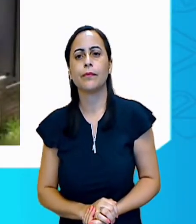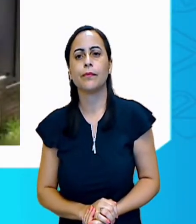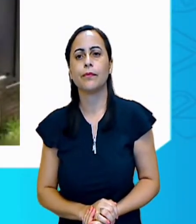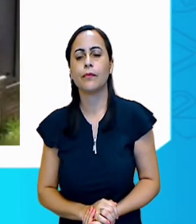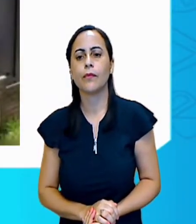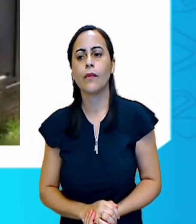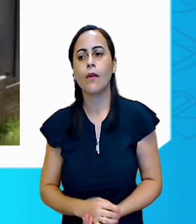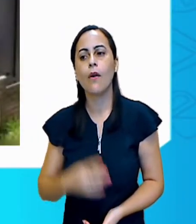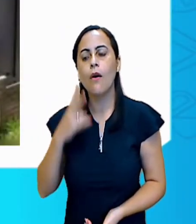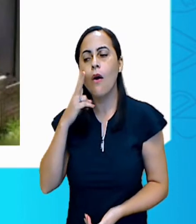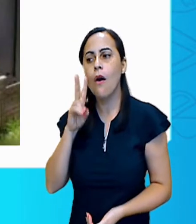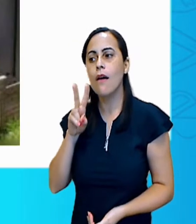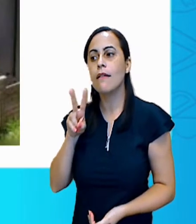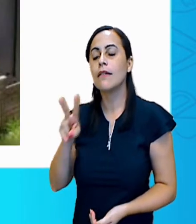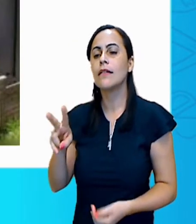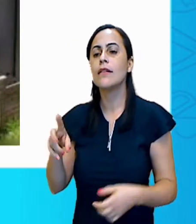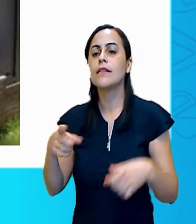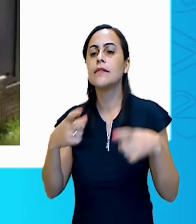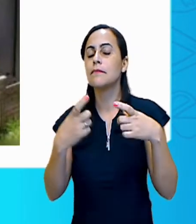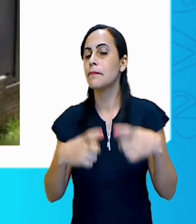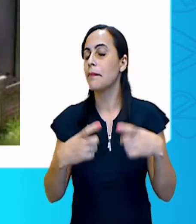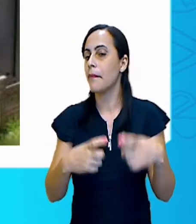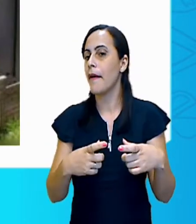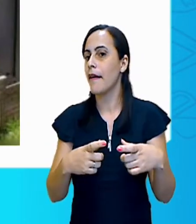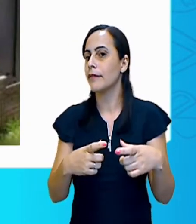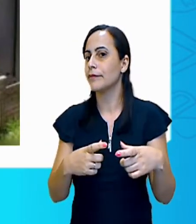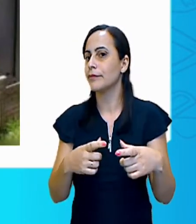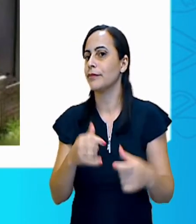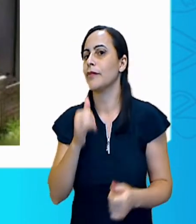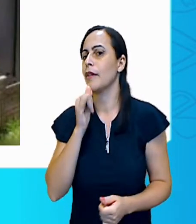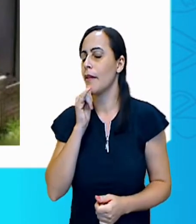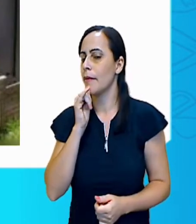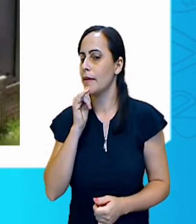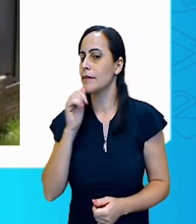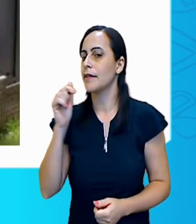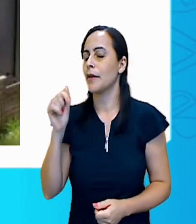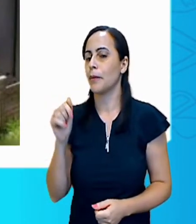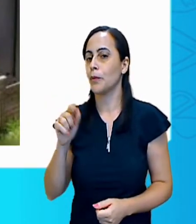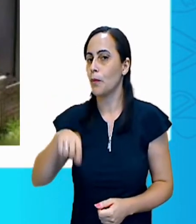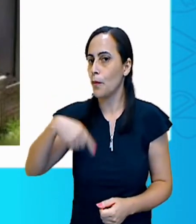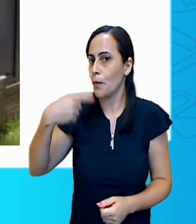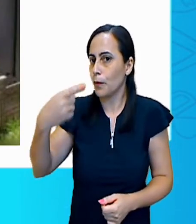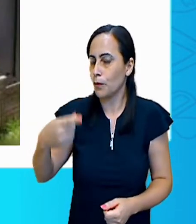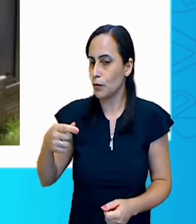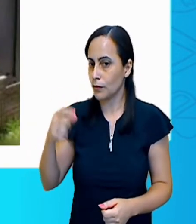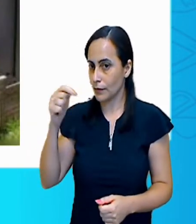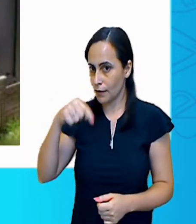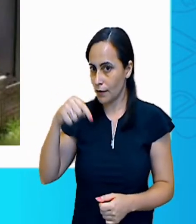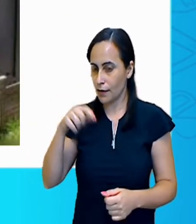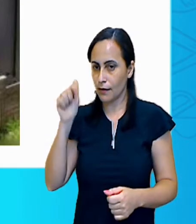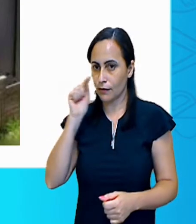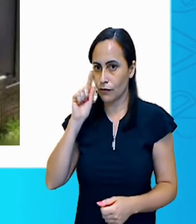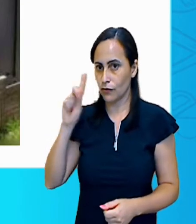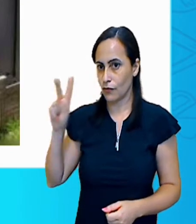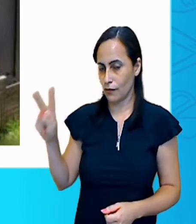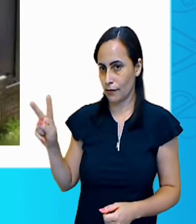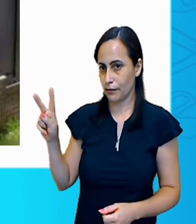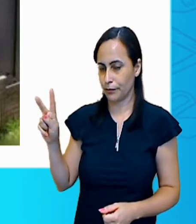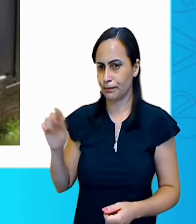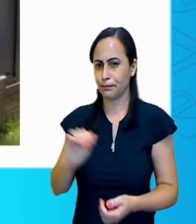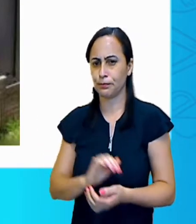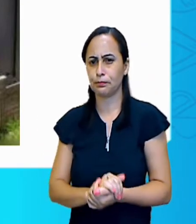Olha este bairro agora. Outro exemplo de um bairro daqui de governador Valadares. É o bairro Castanheiras.